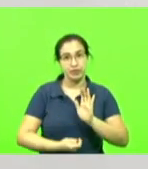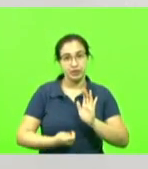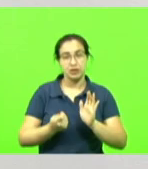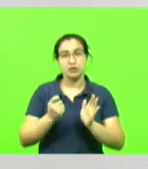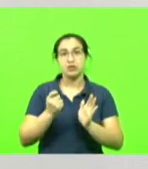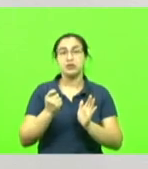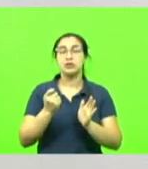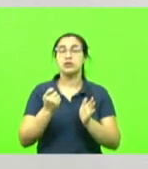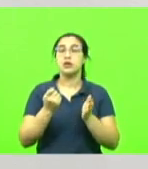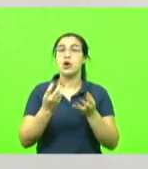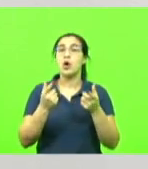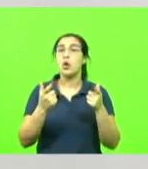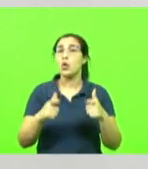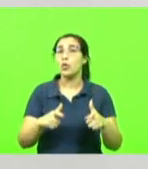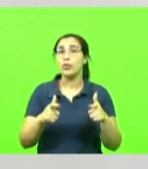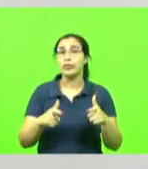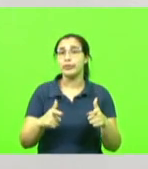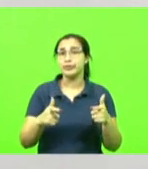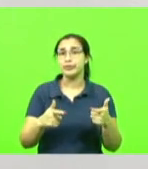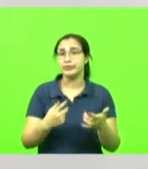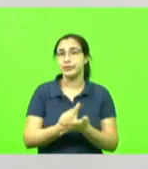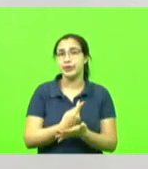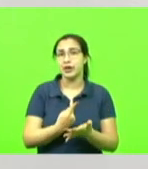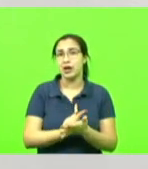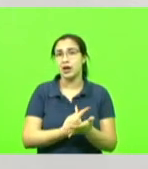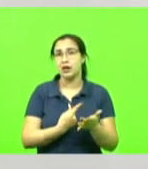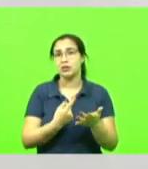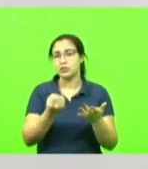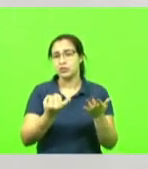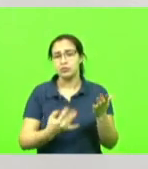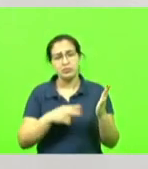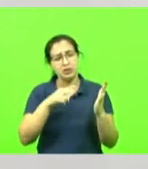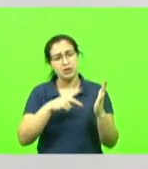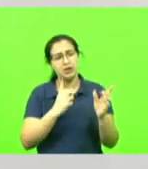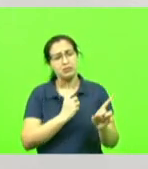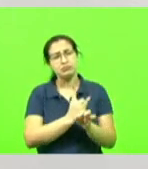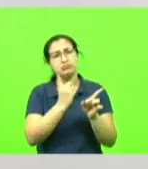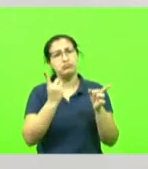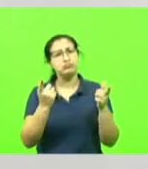onde estava, onde que foi encontrado